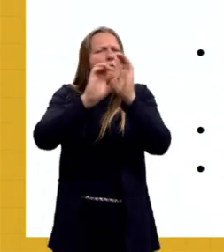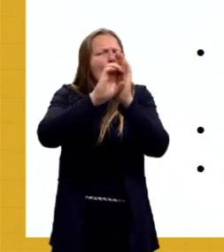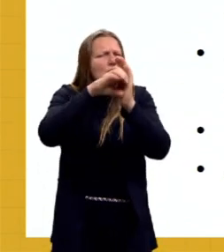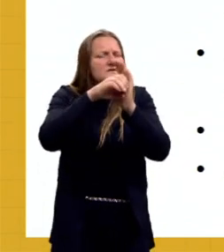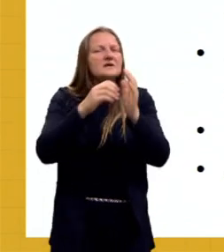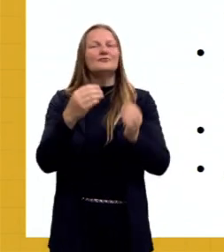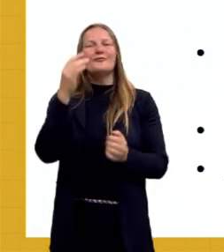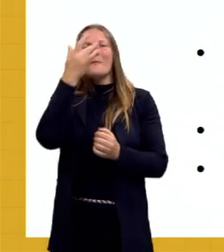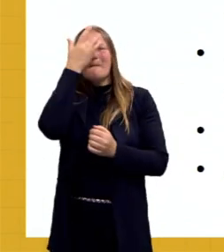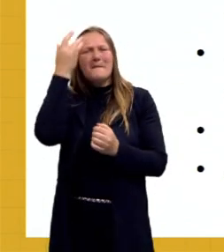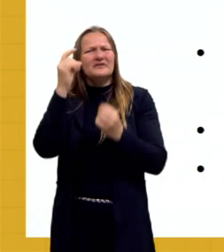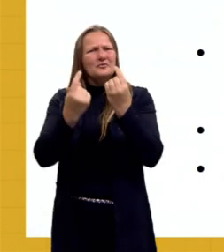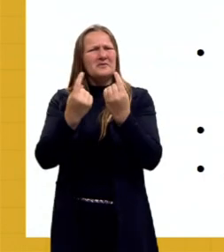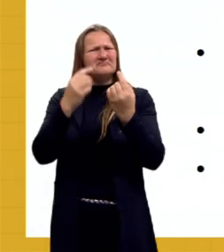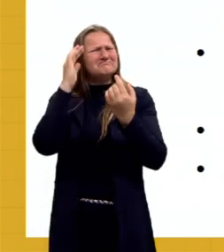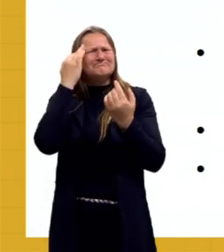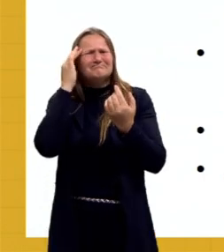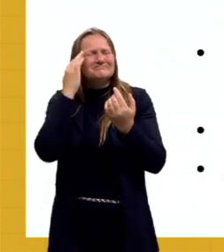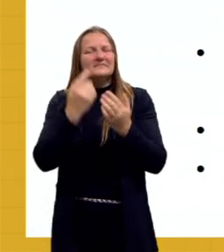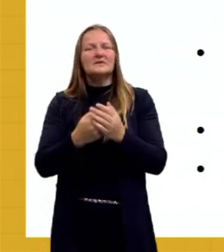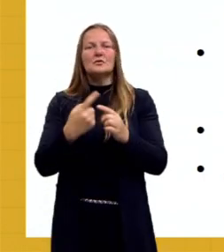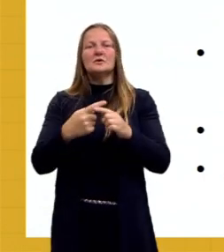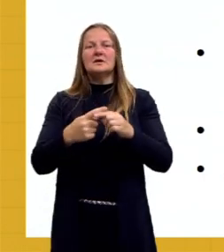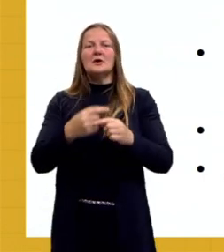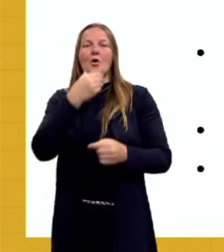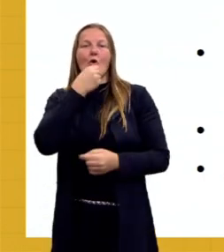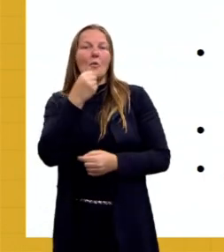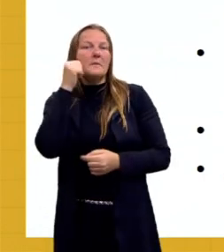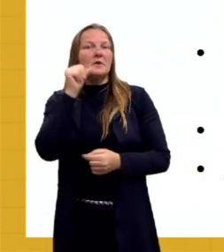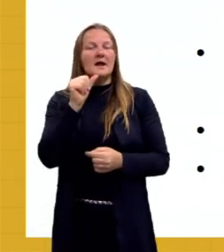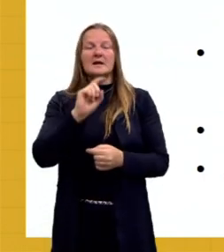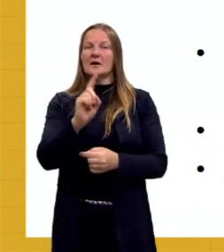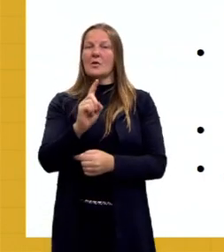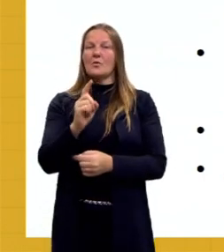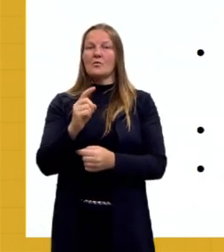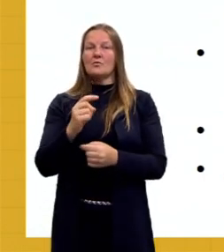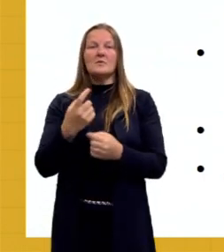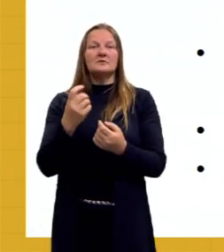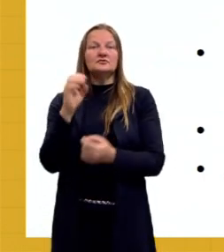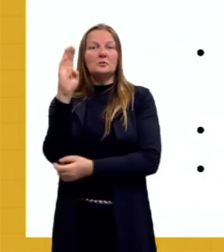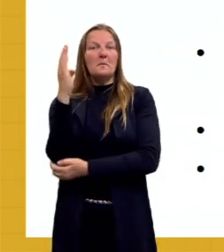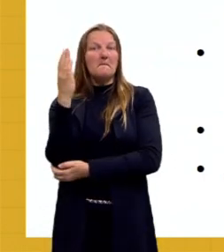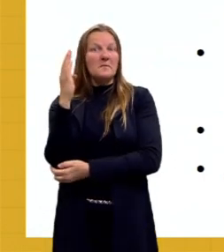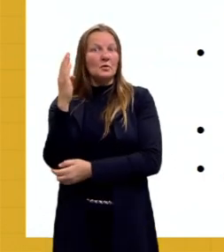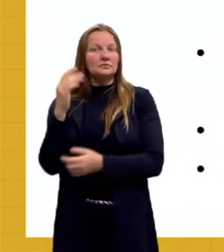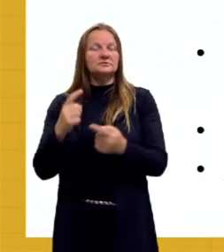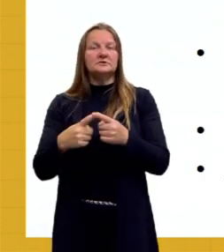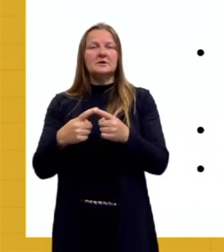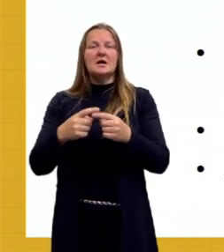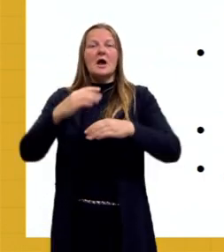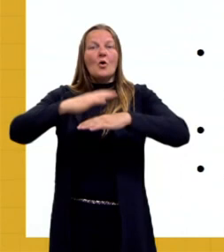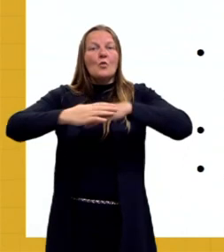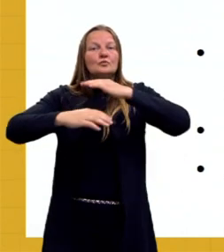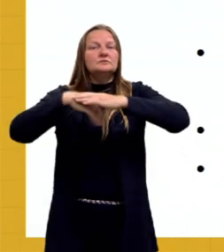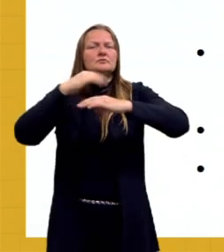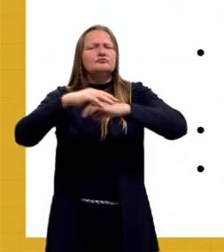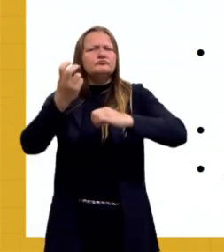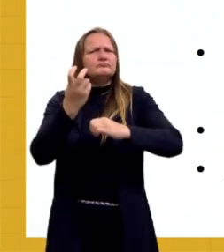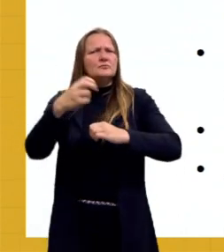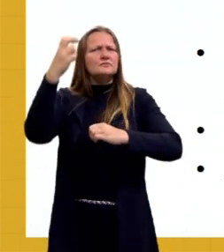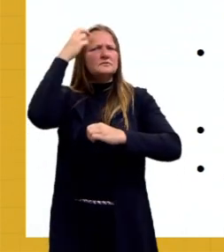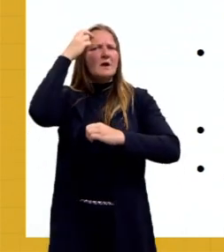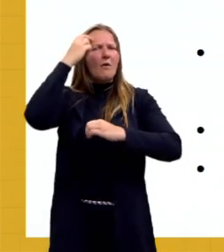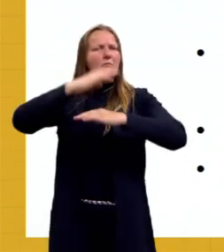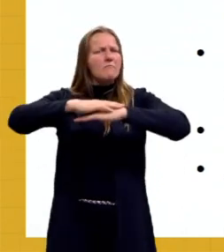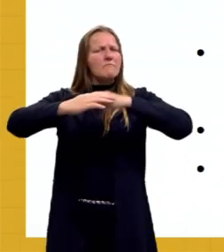de gênero, ele difere da questão do sexo biológico. E ele é a construção social que a gente